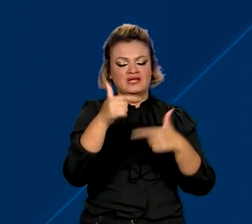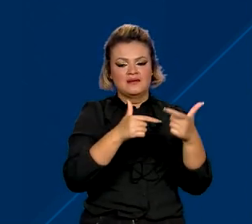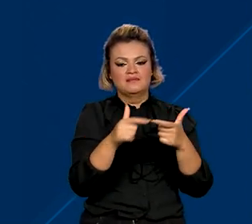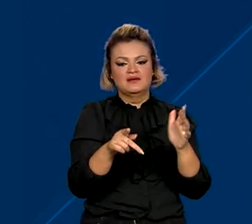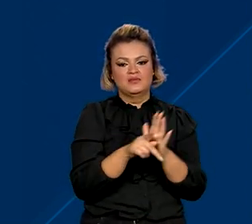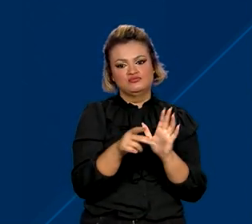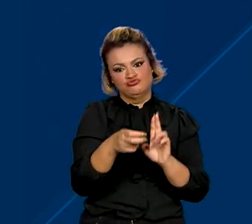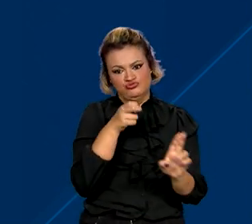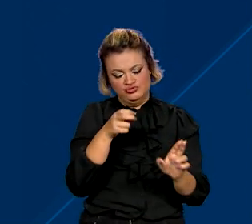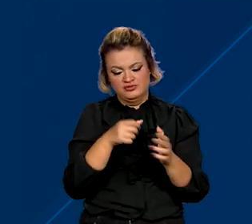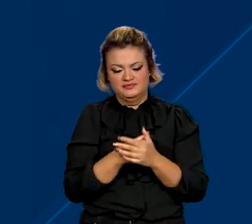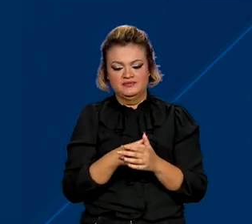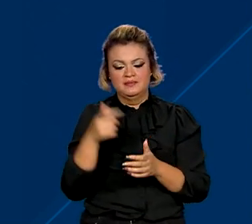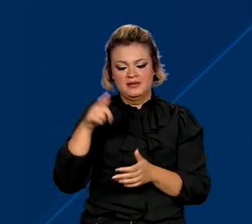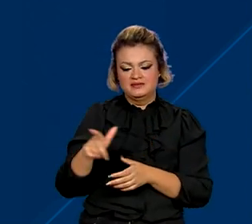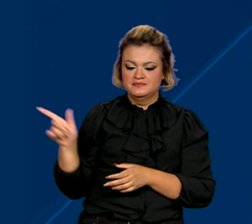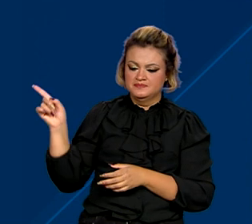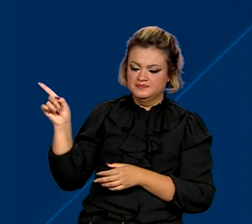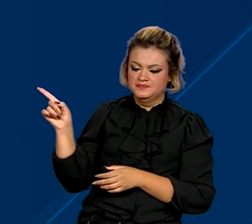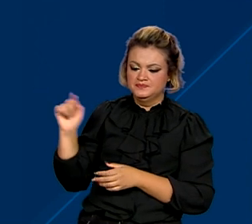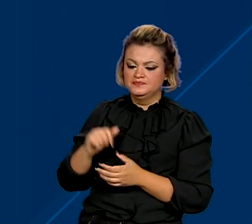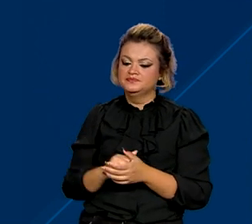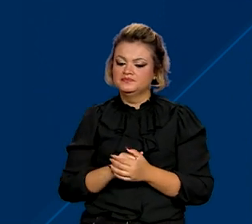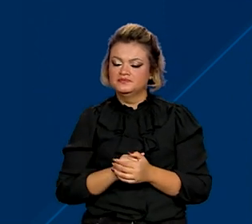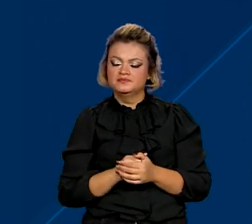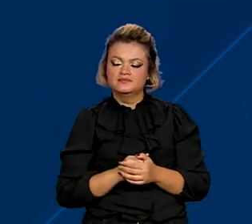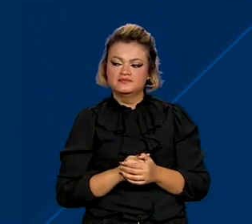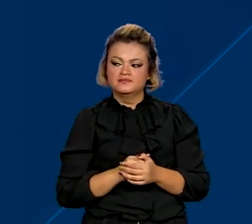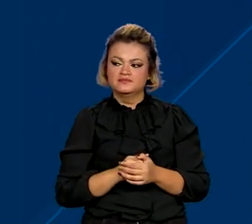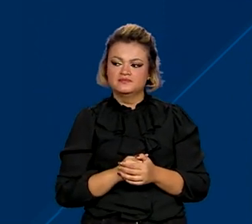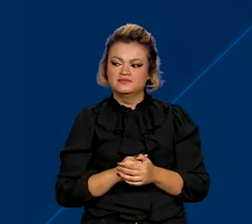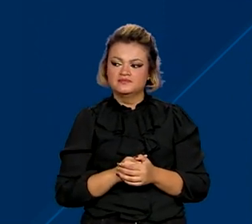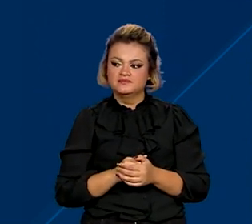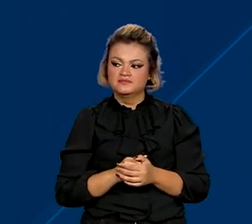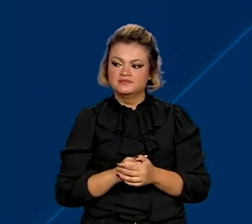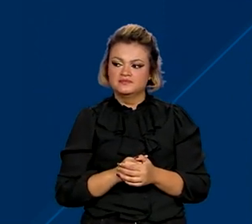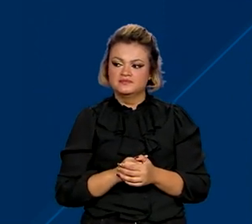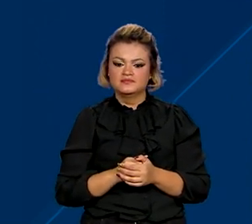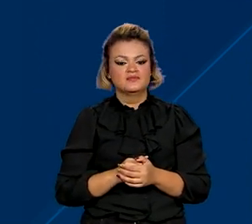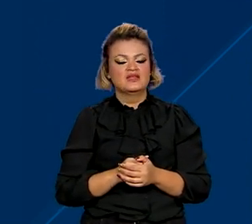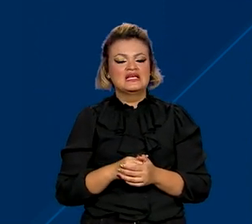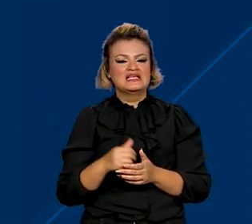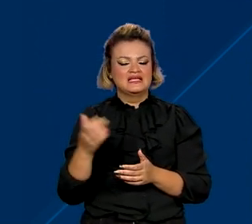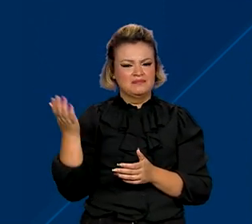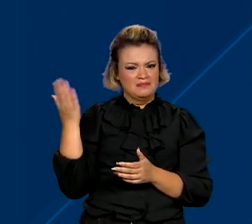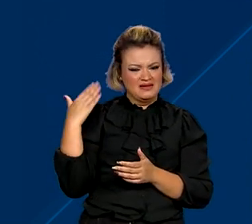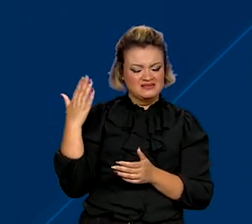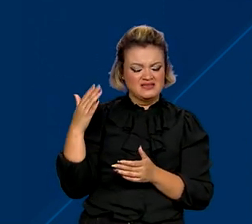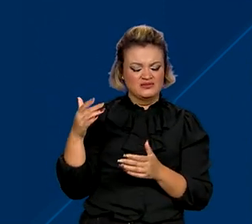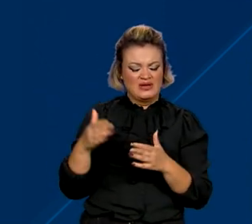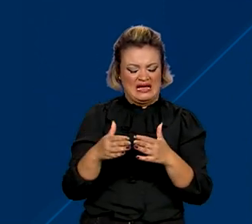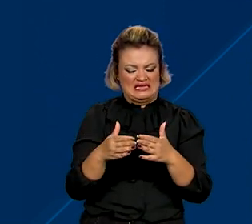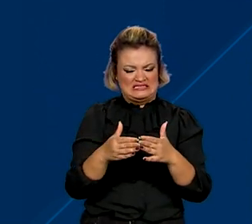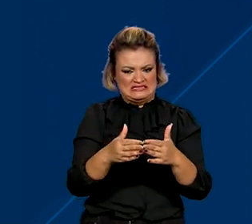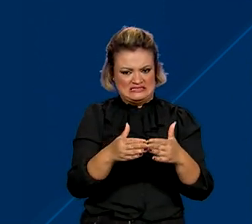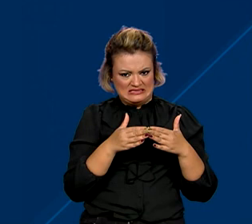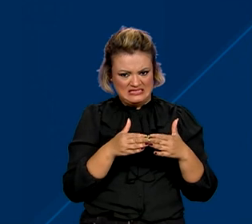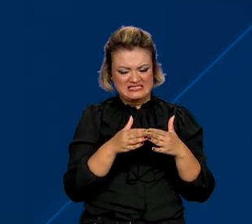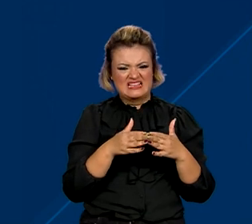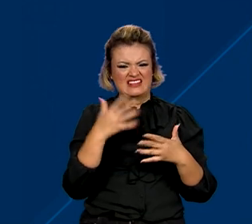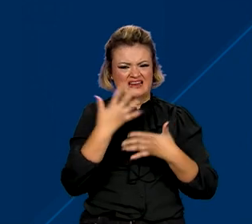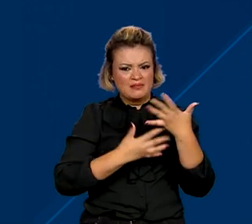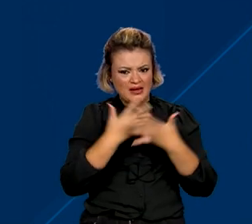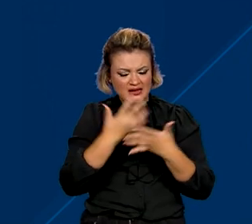indigenista. Houve ainda a revogação da instrução normativa que enfraquecia o licenciamento ambiental em